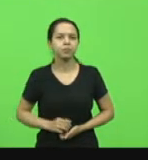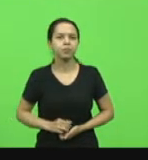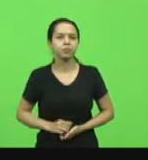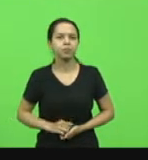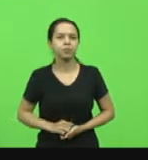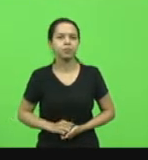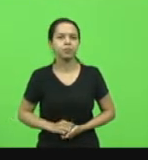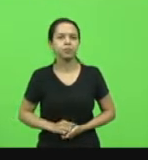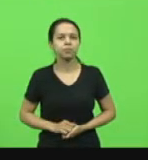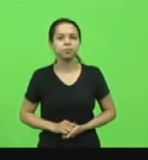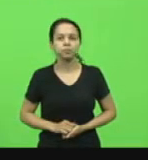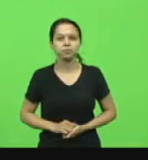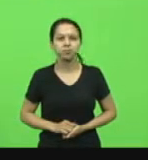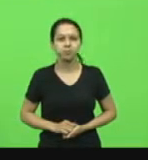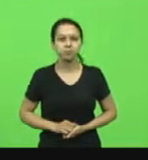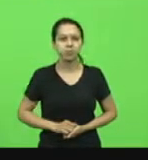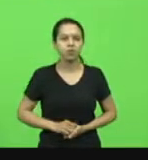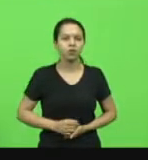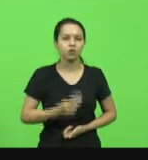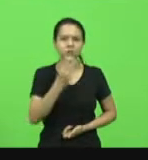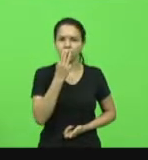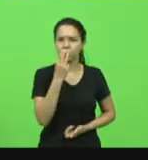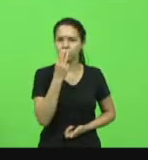Deputado Moacir Sopelsa.